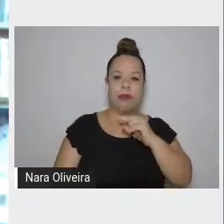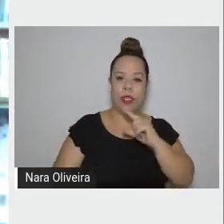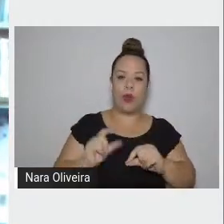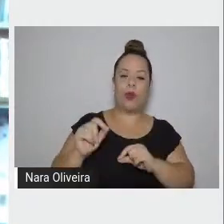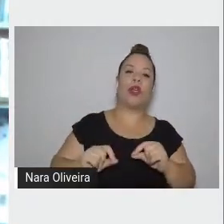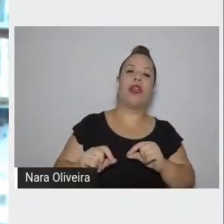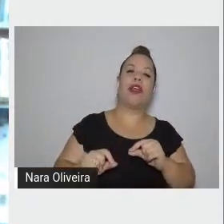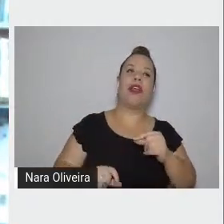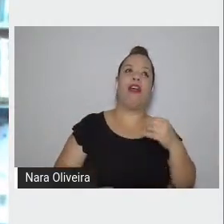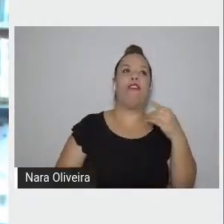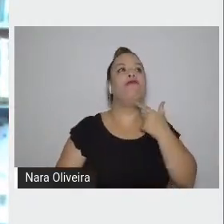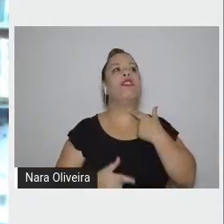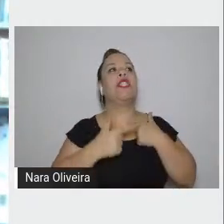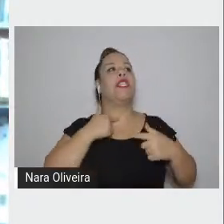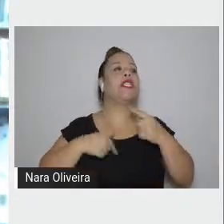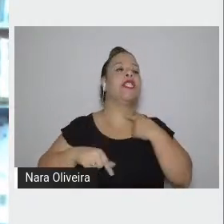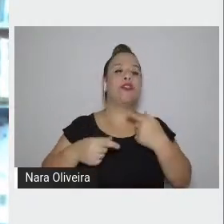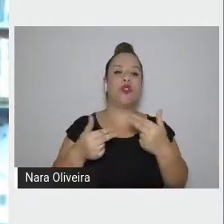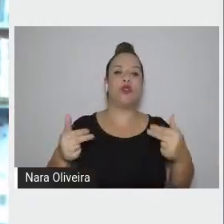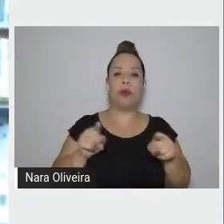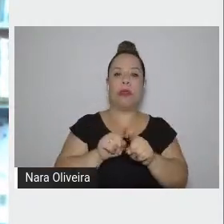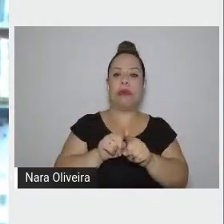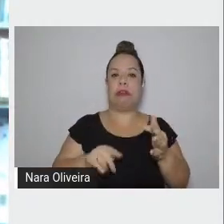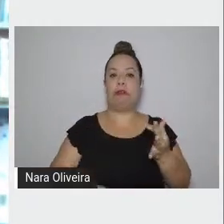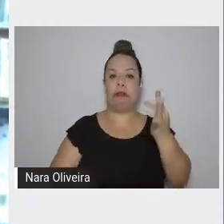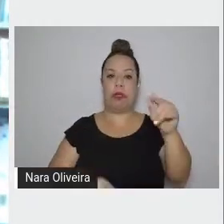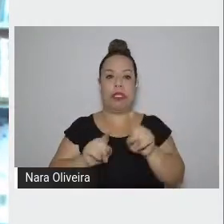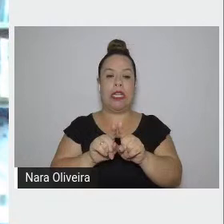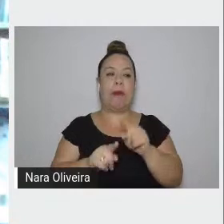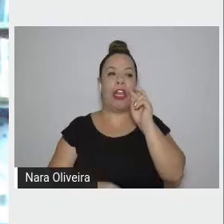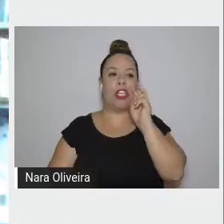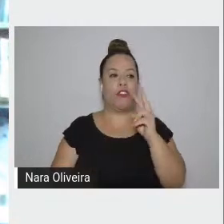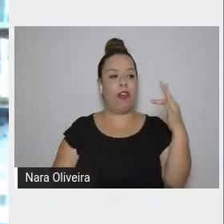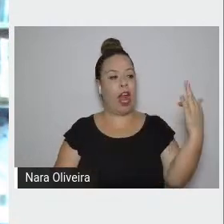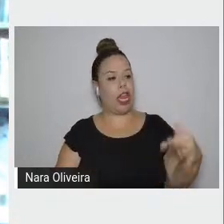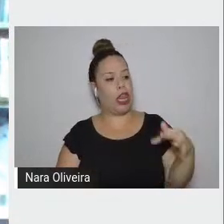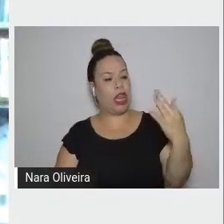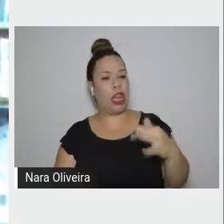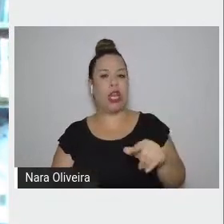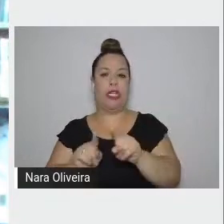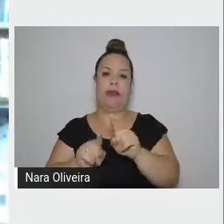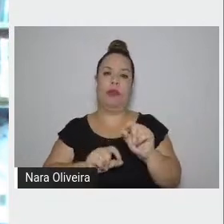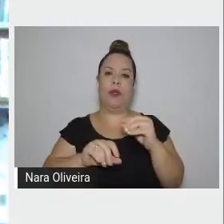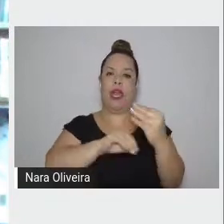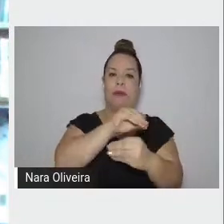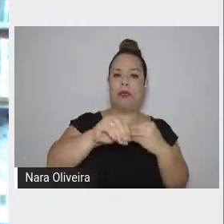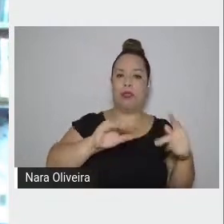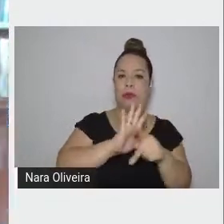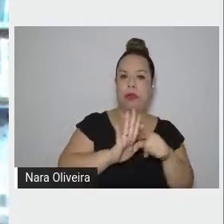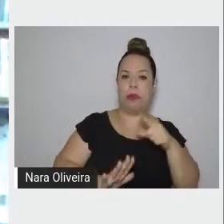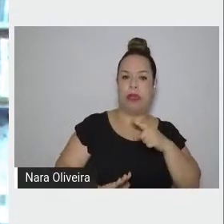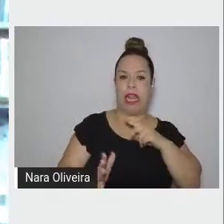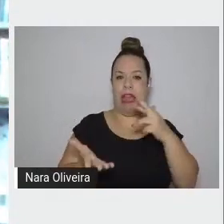pelas bruscas mudanças de anunciador e de tom, pela mistura de registros altos e baixos,